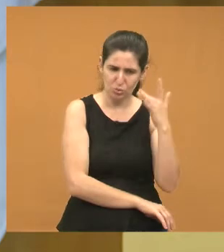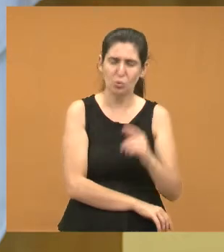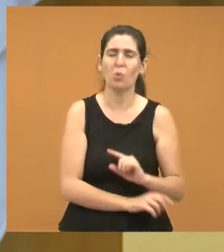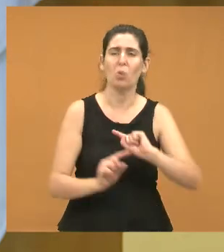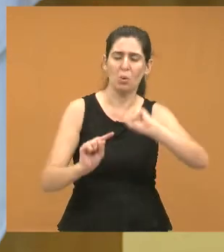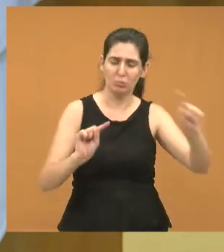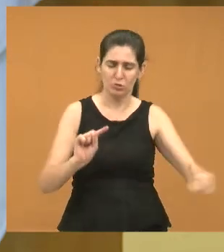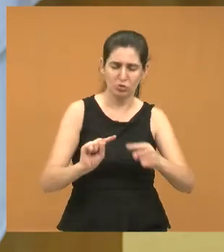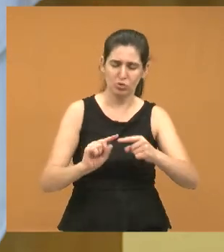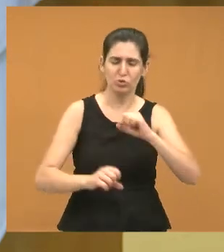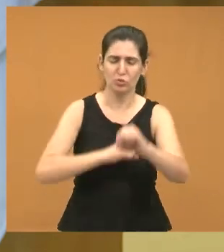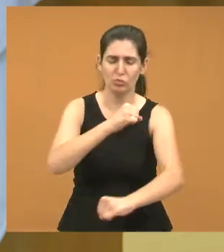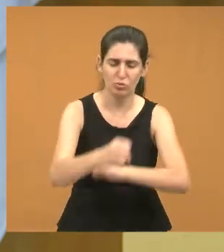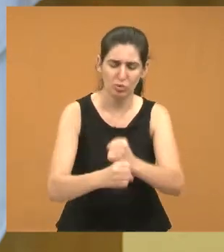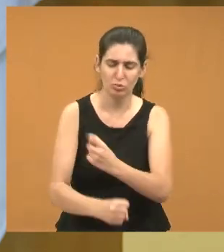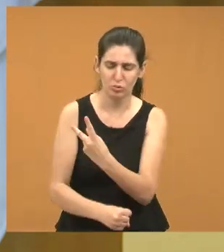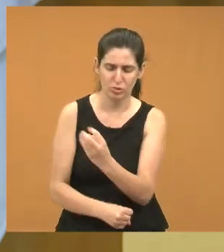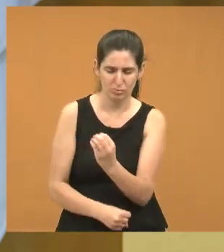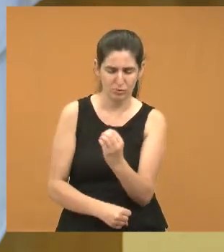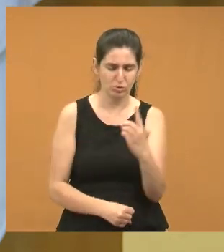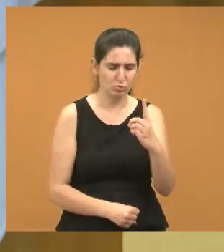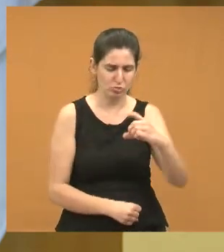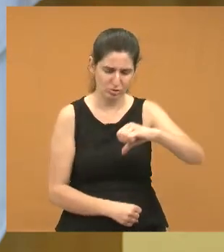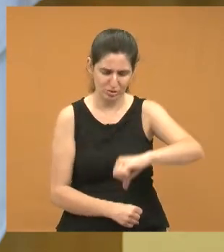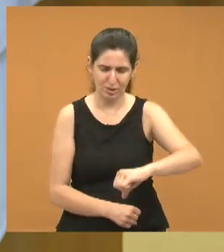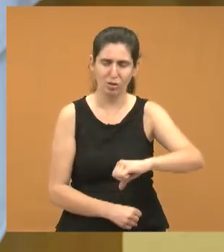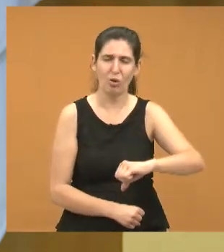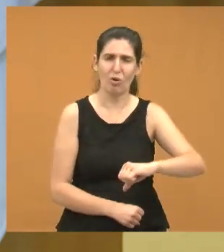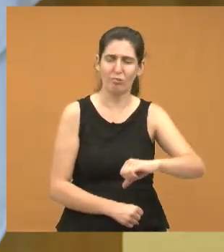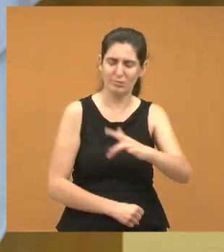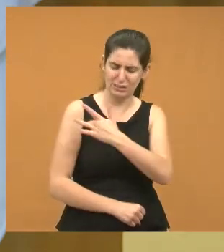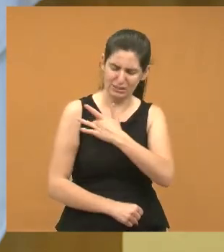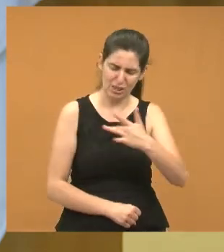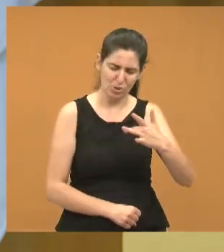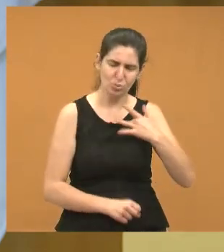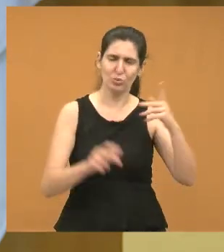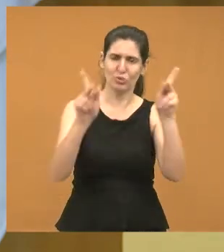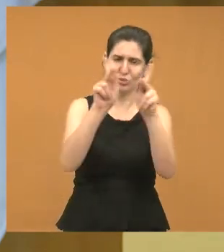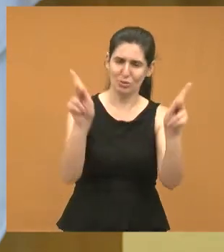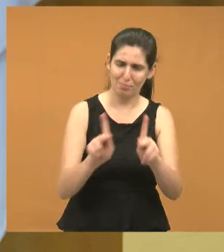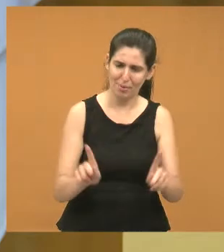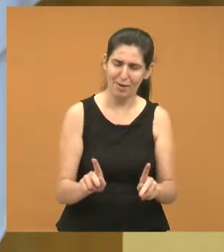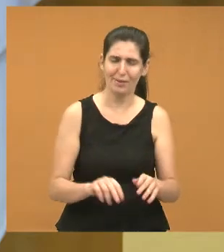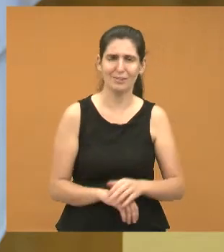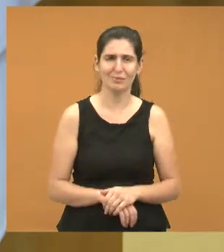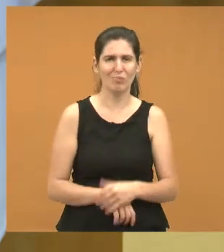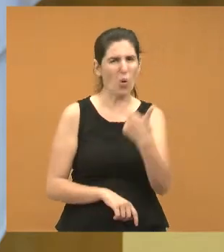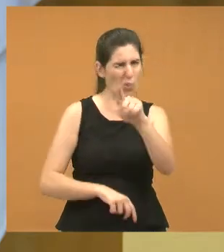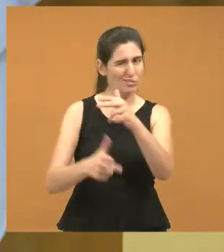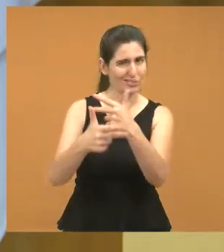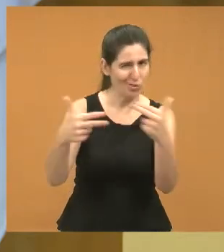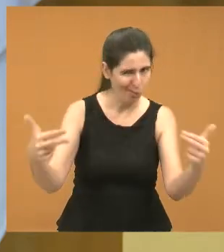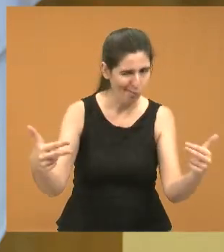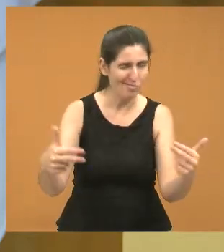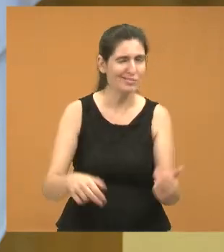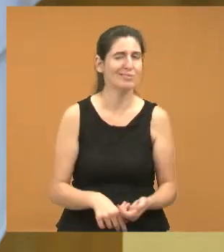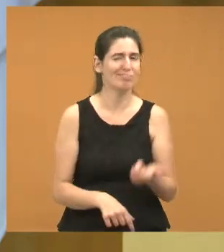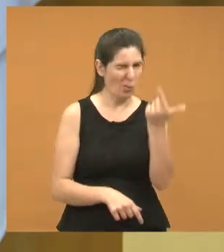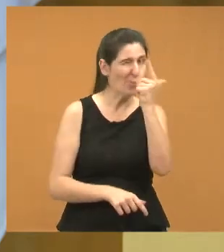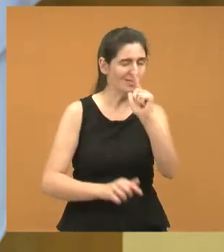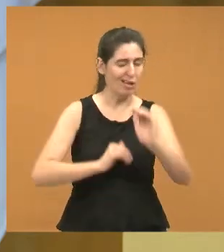o ano que vem, 2019, se Deus quiser, todos nós com saúde e paz. Porque o resto, eu tenho certeza que a gente